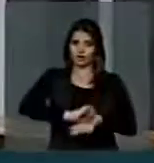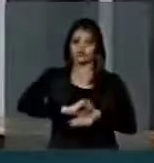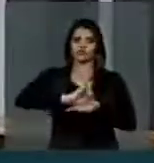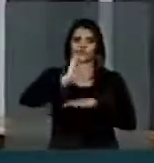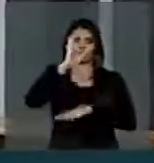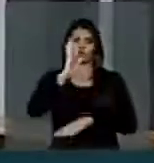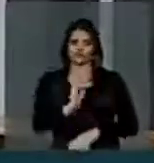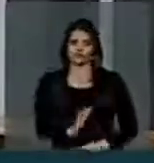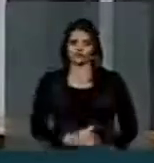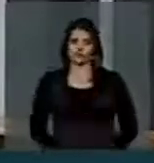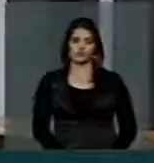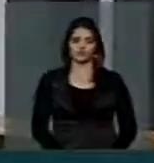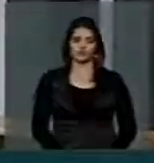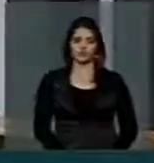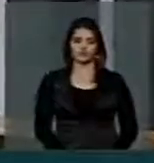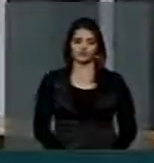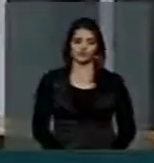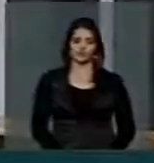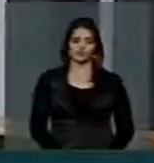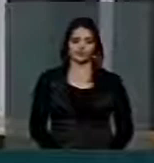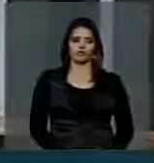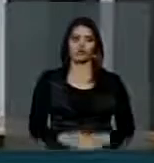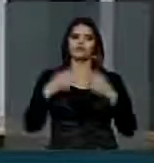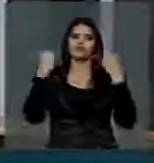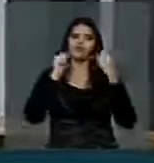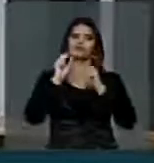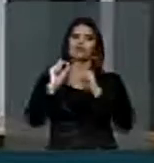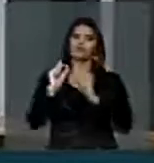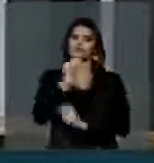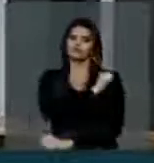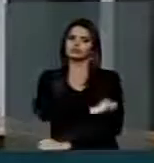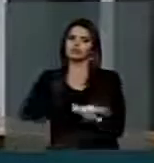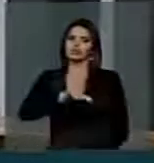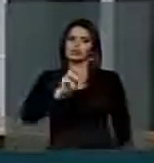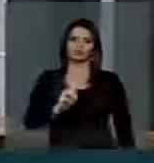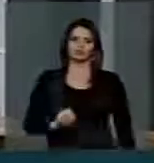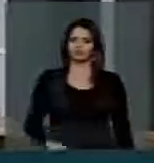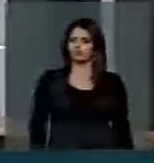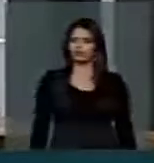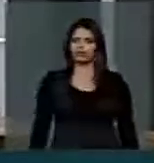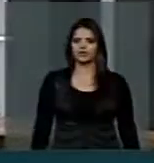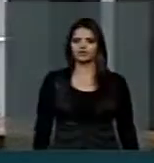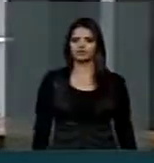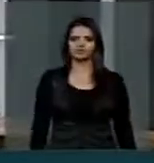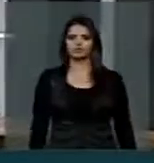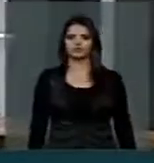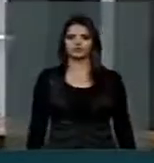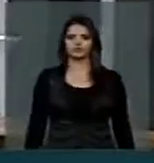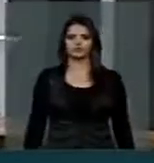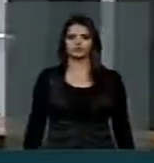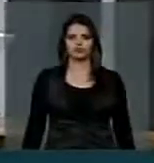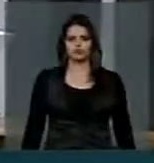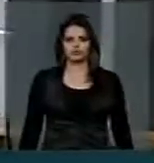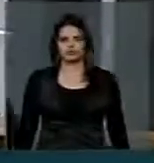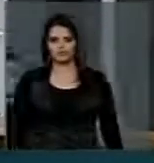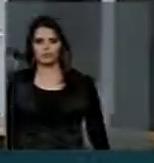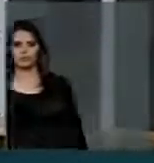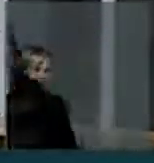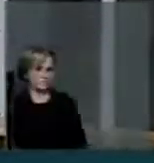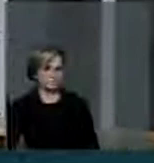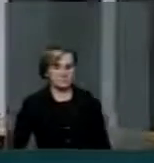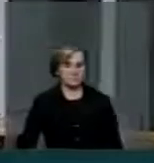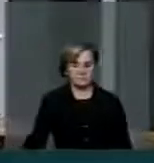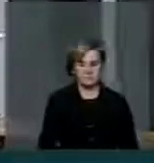que é uma manifestação de estudantes e de jovens protestando contra aumento das